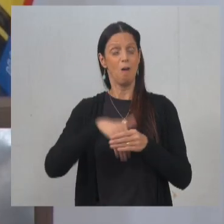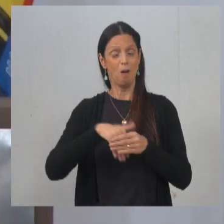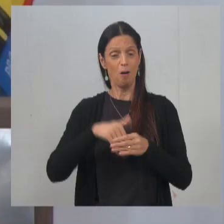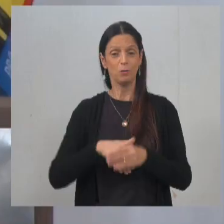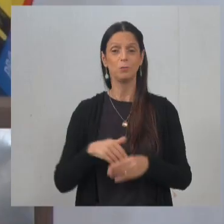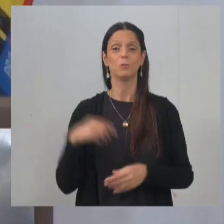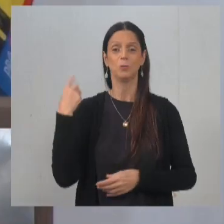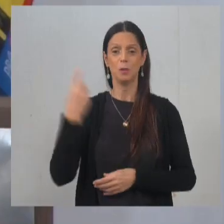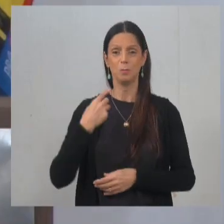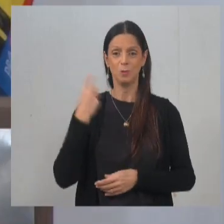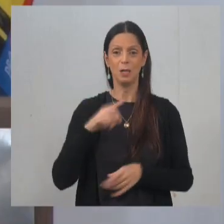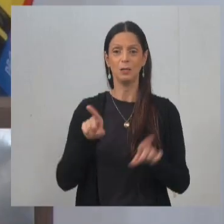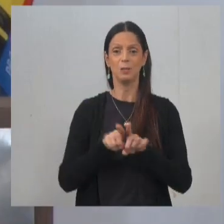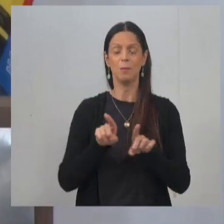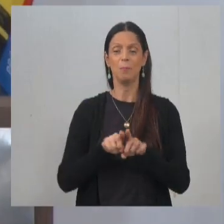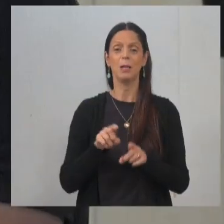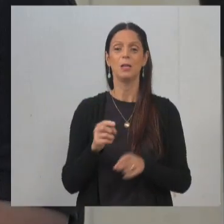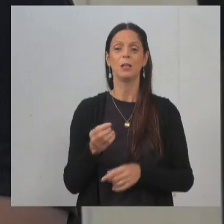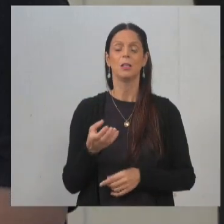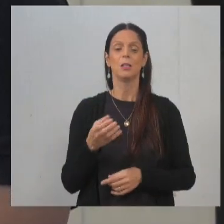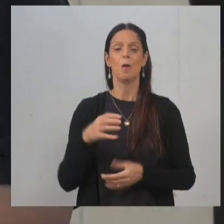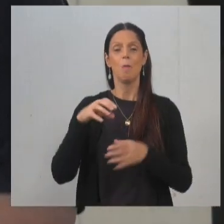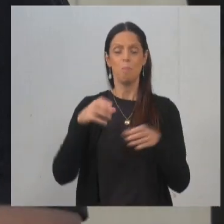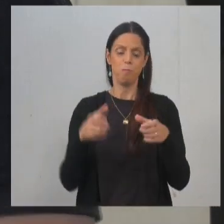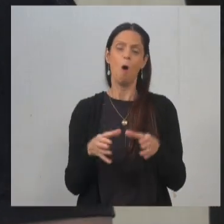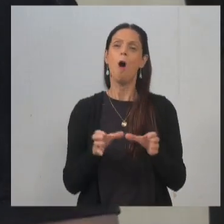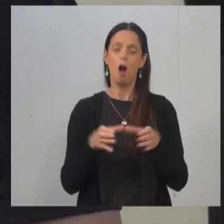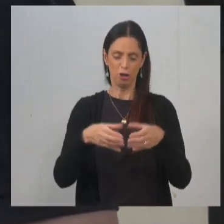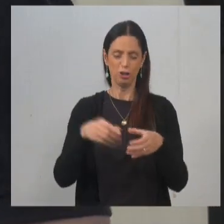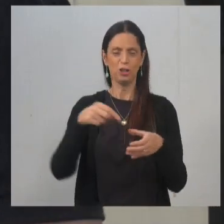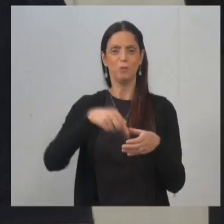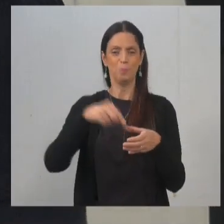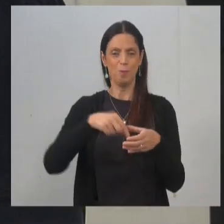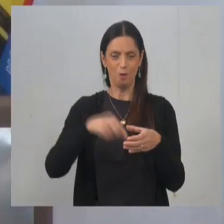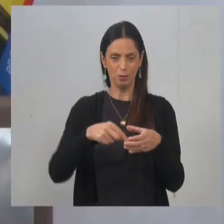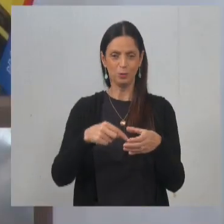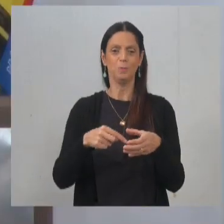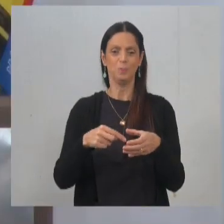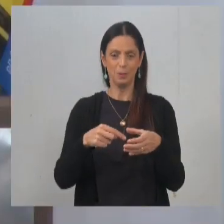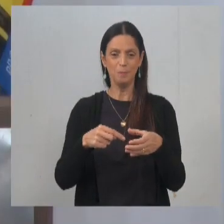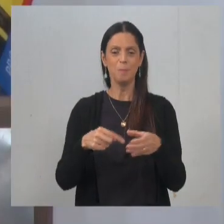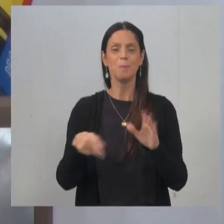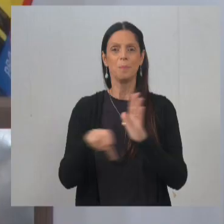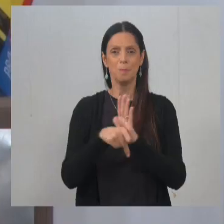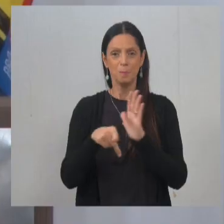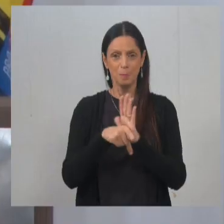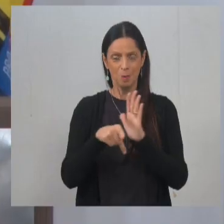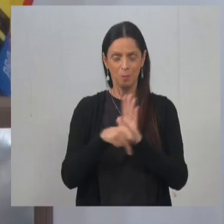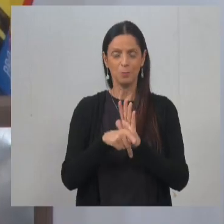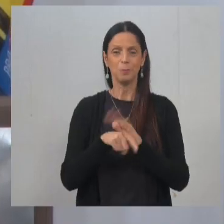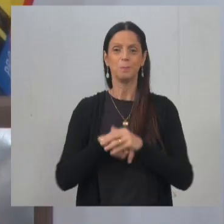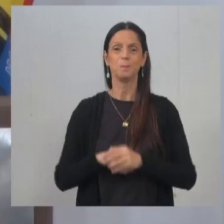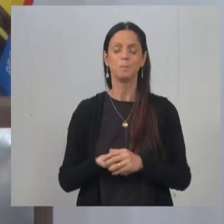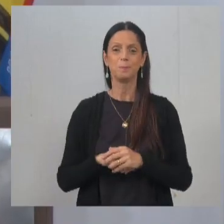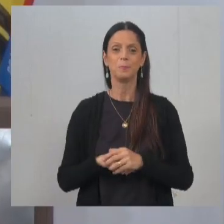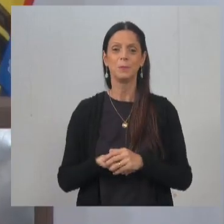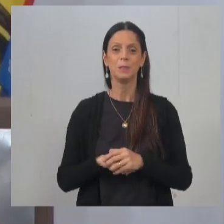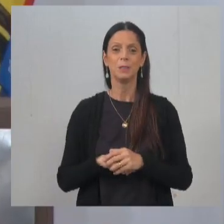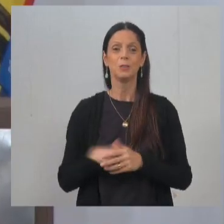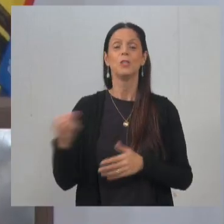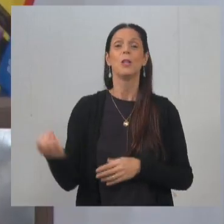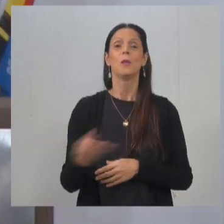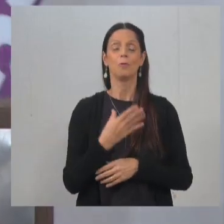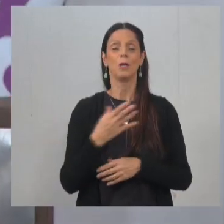de deputado, esses potes aqui também, como potes em relação aos animais. Então a gente inovou nisso. E, dessa vez,